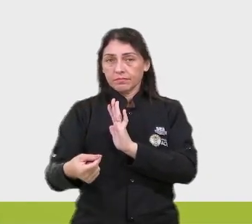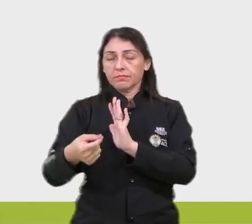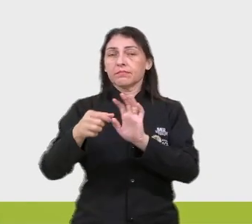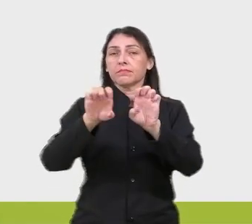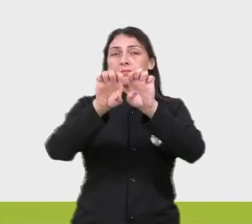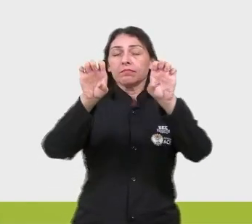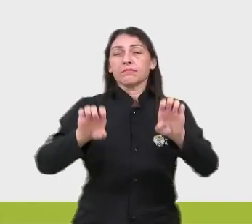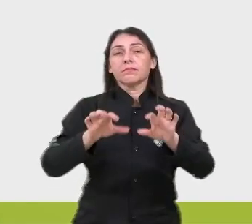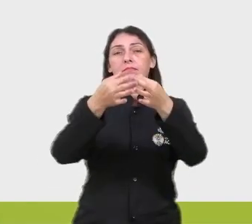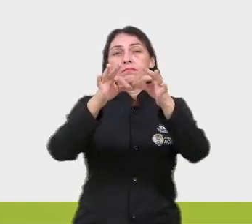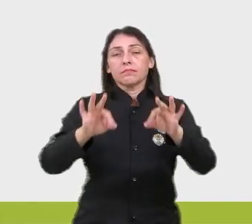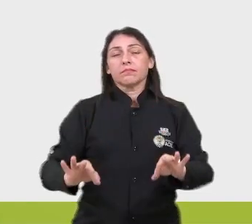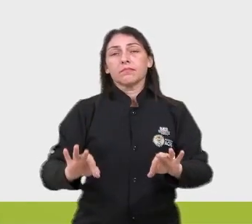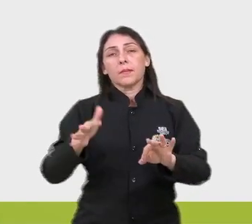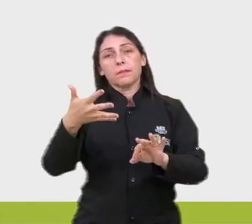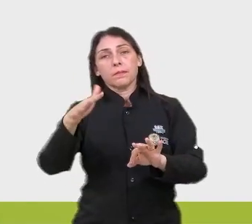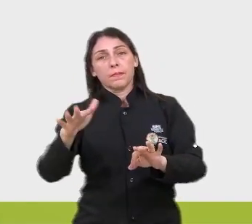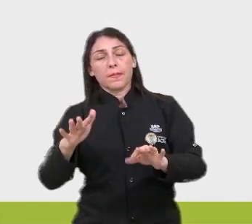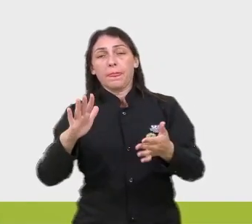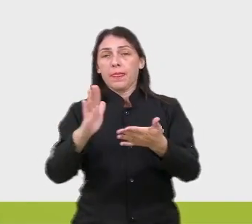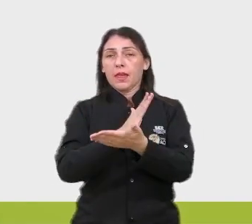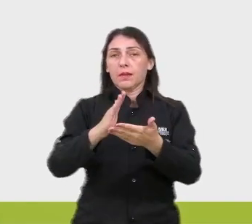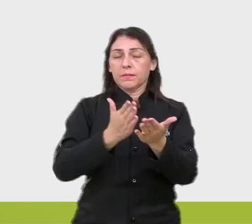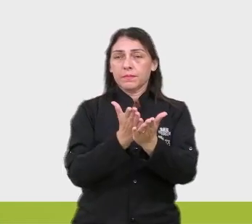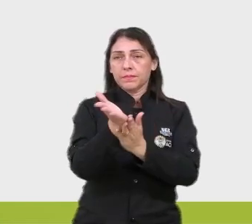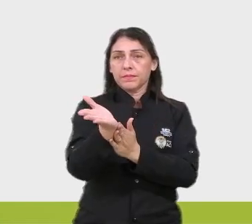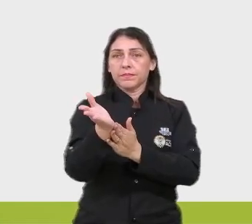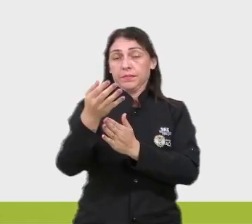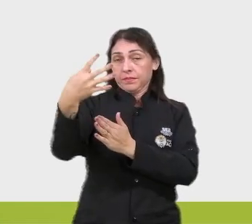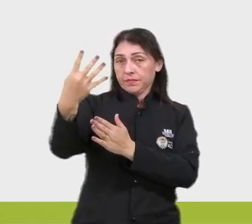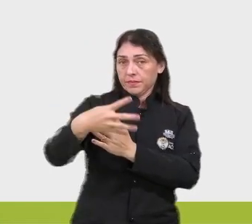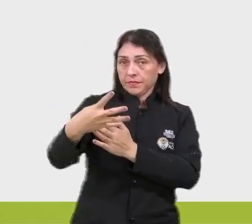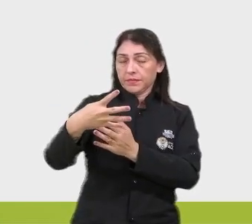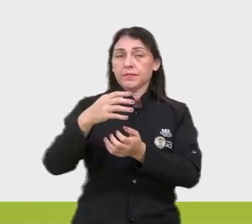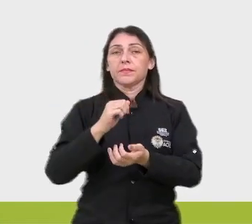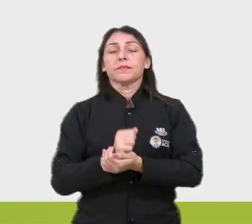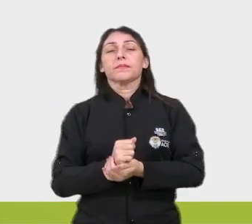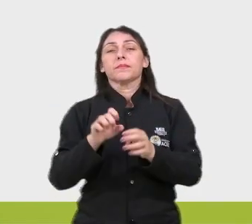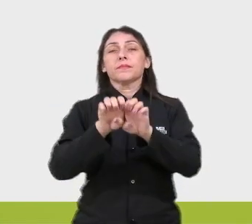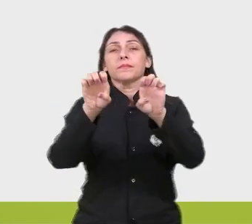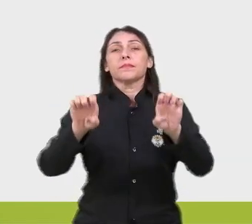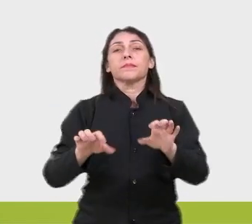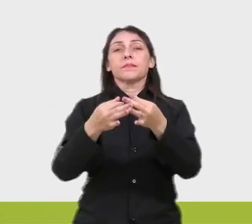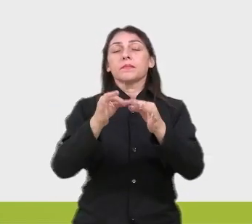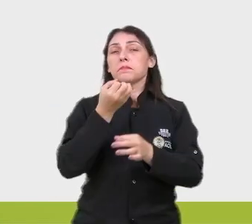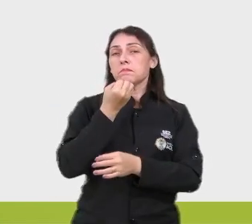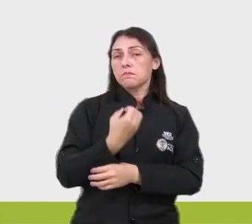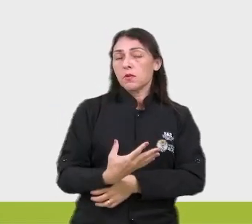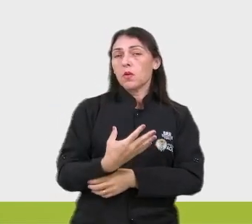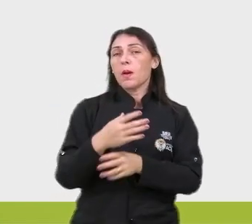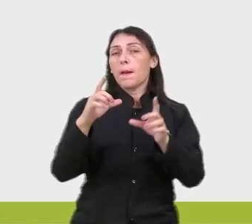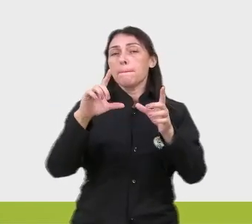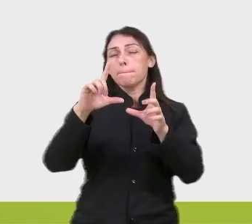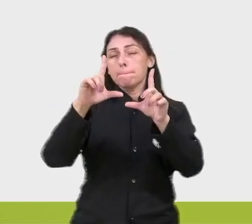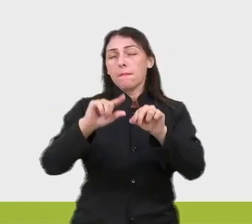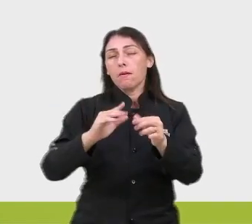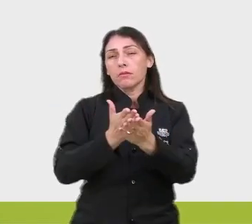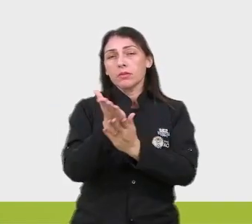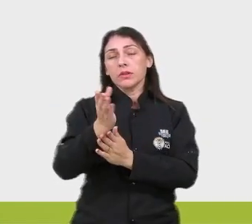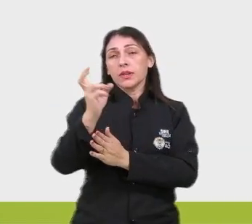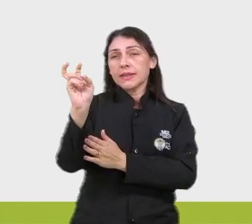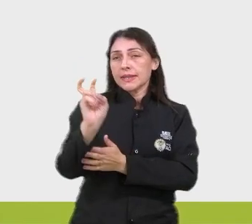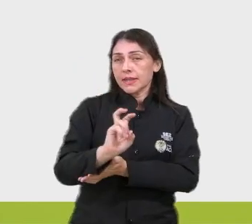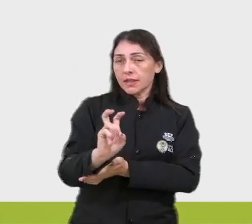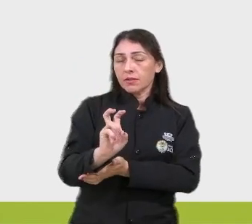estrutura sintática regular e alguns desvios. A quatro, estrutura sintática boa e poucos desvios. E